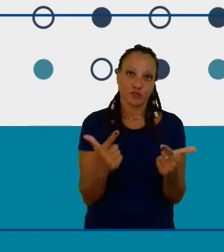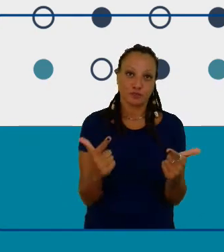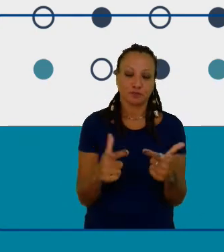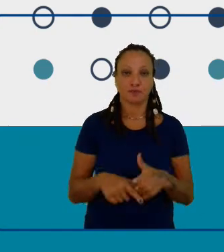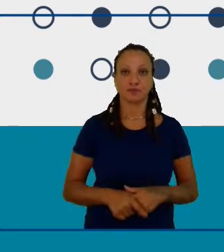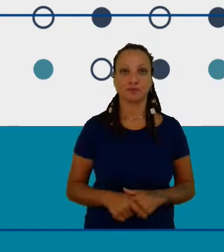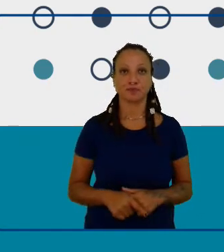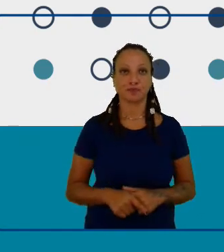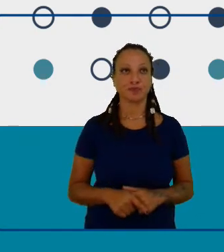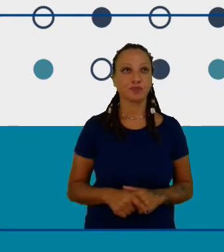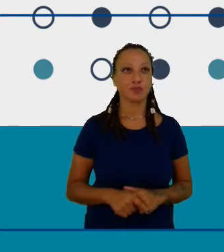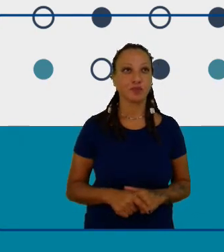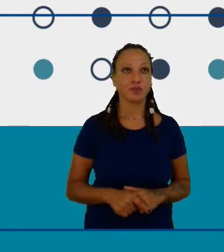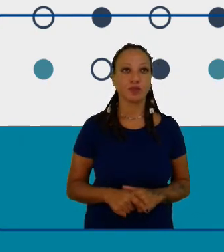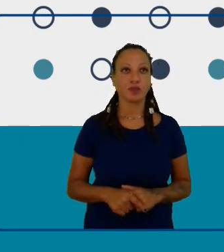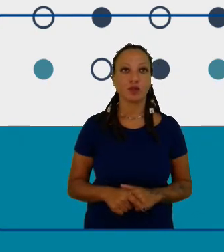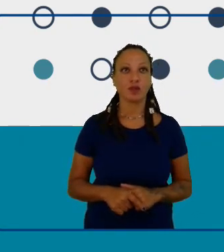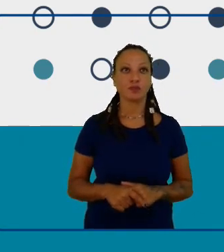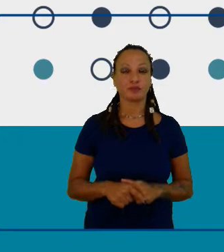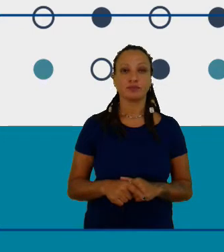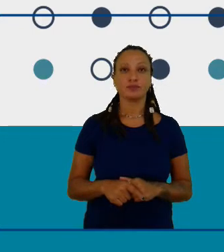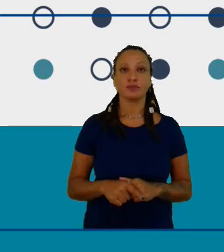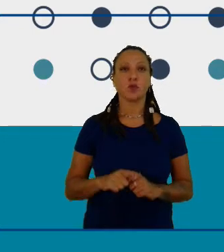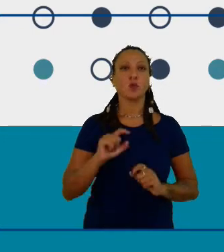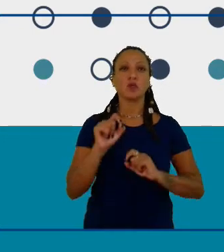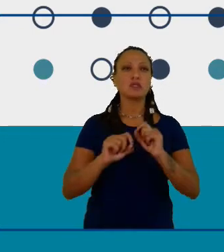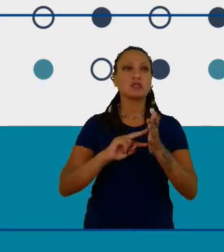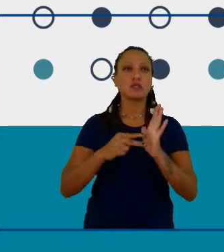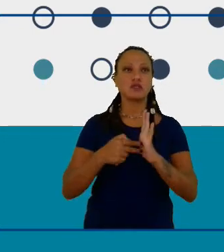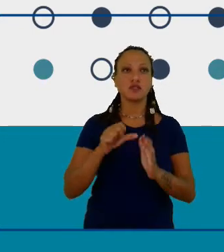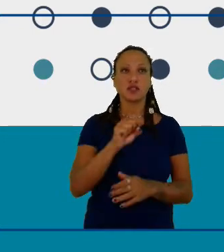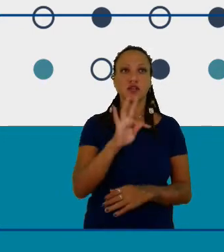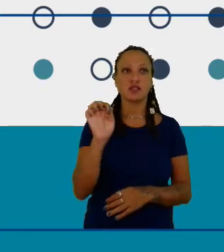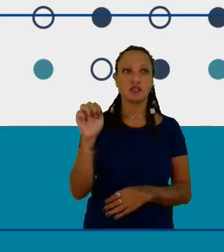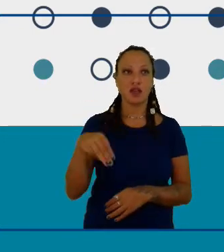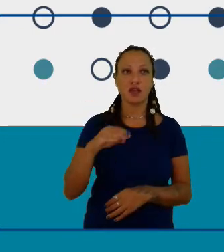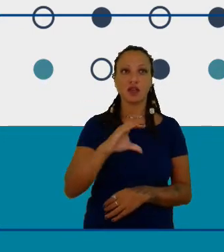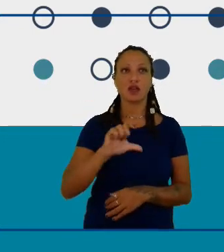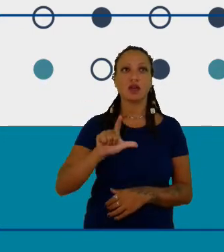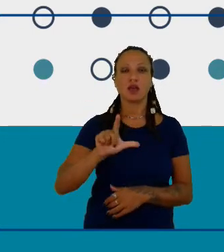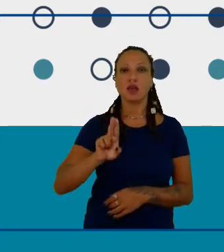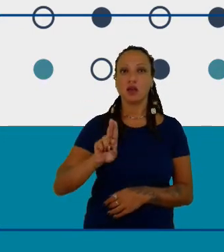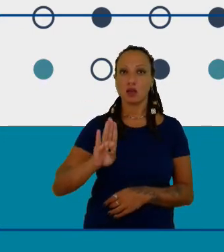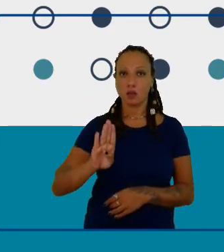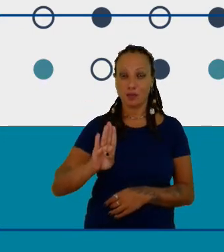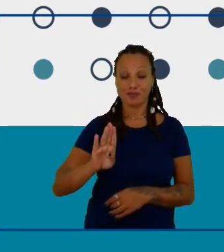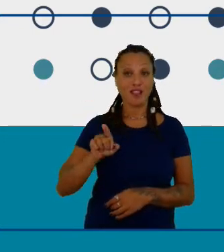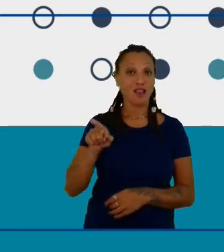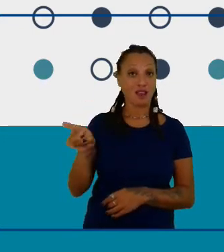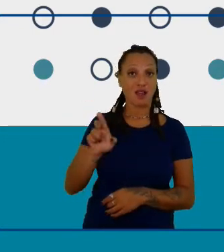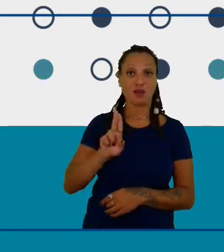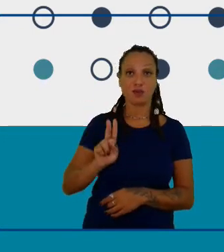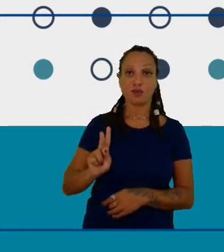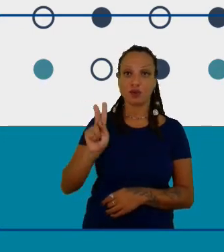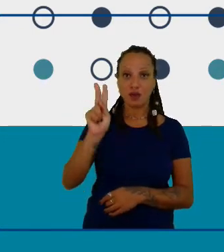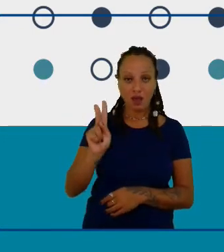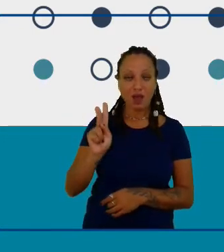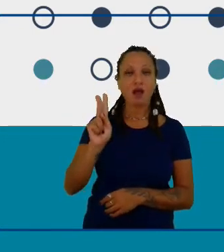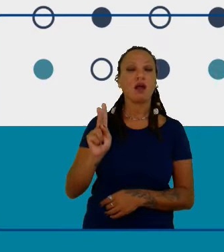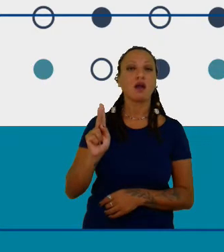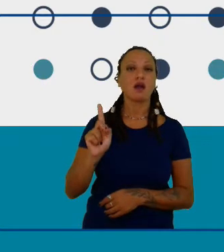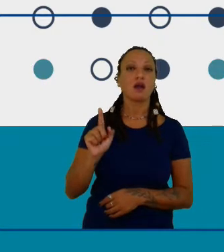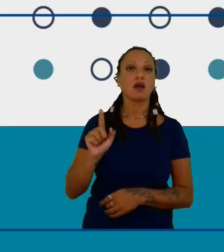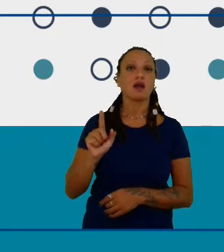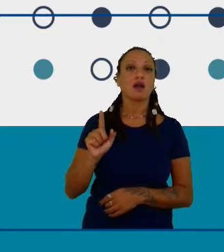O que a gente quer dizer com o STEM Club? No Reino Unido, o STEM Club acontece depois da